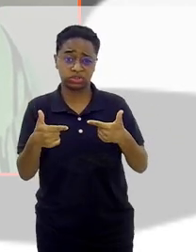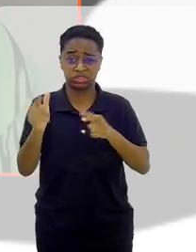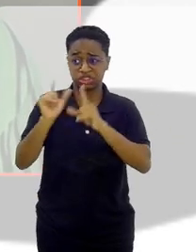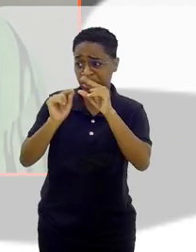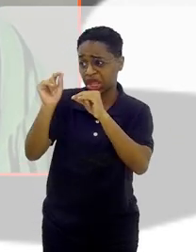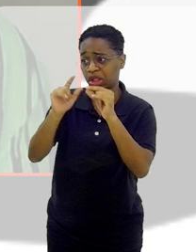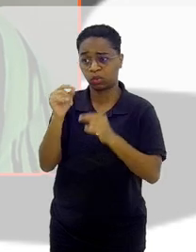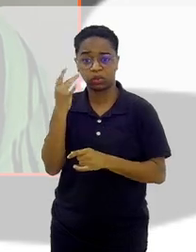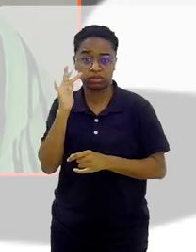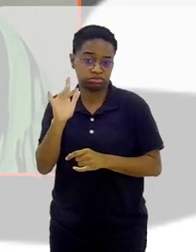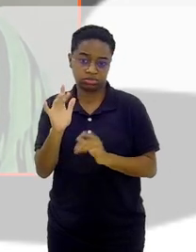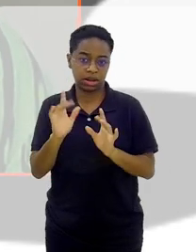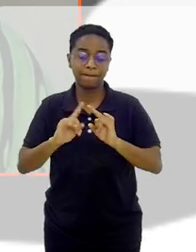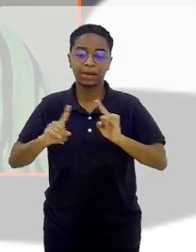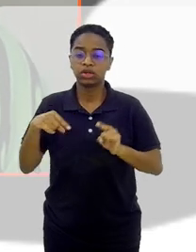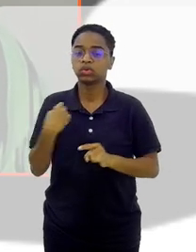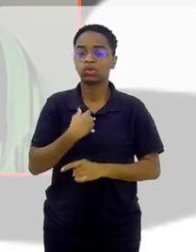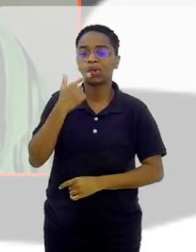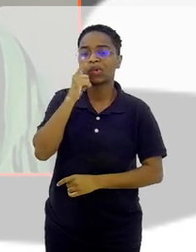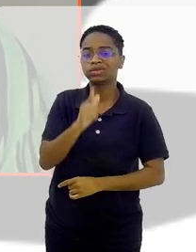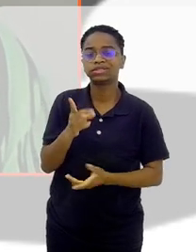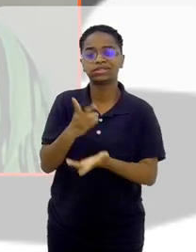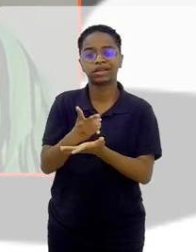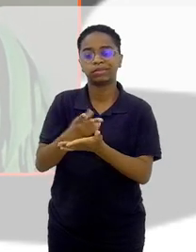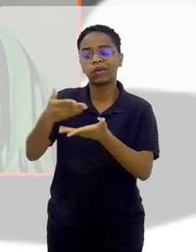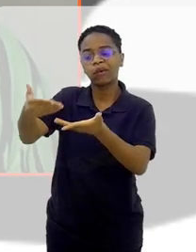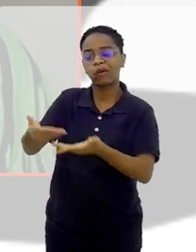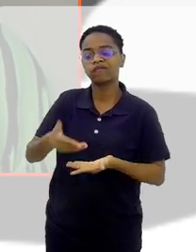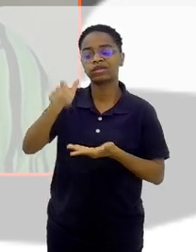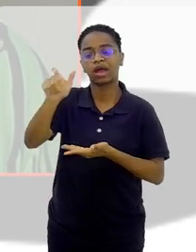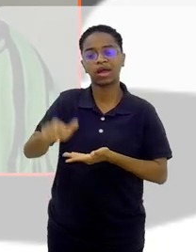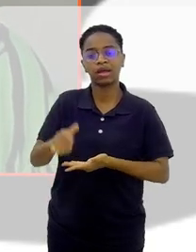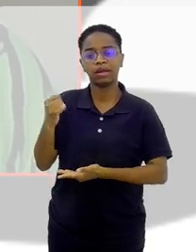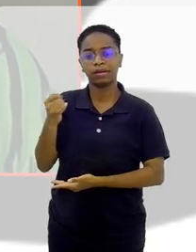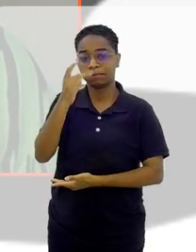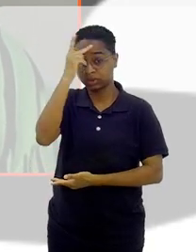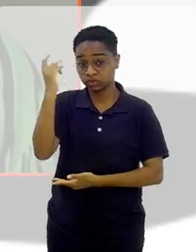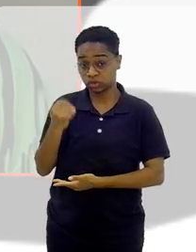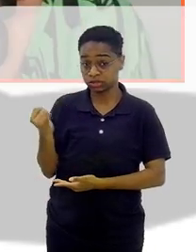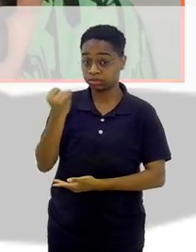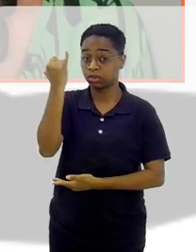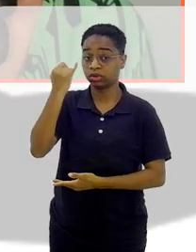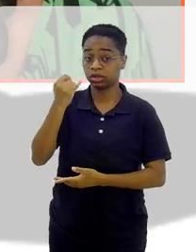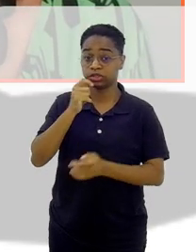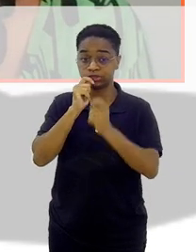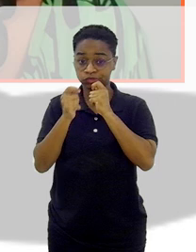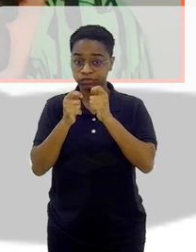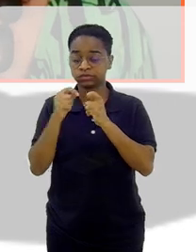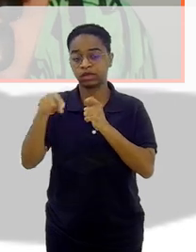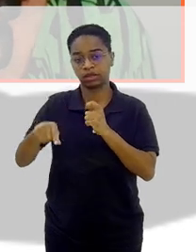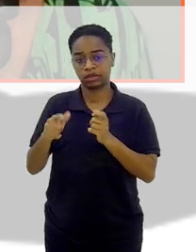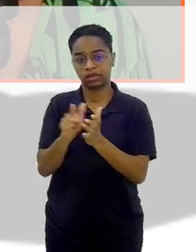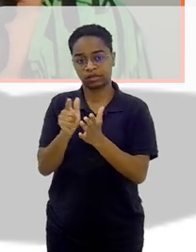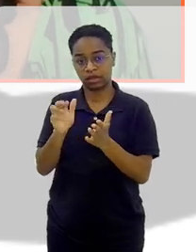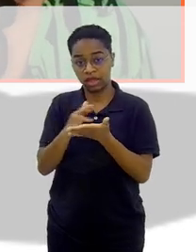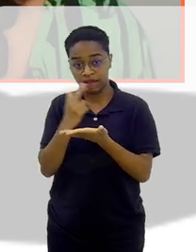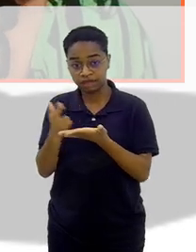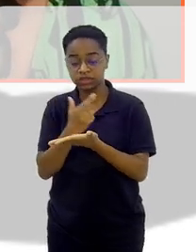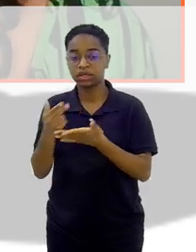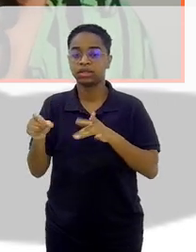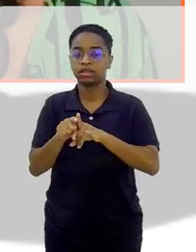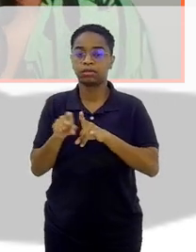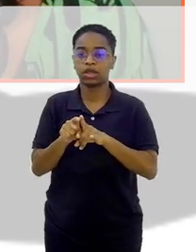mas a gente consegue trazer grandes nomes pra revista, né? E isso vai somando. Tem os